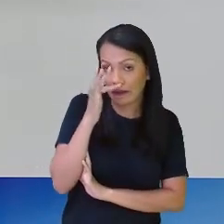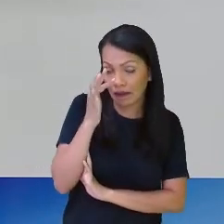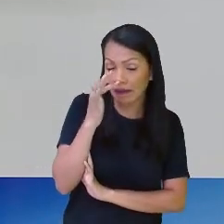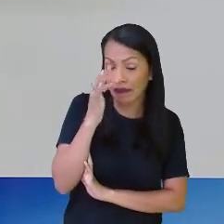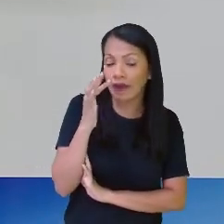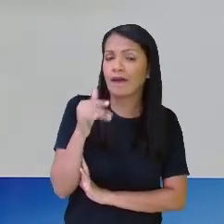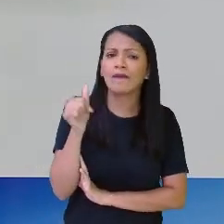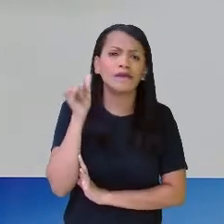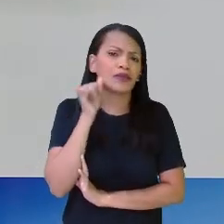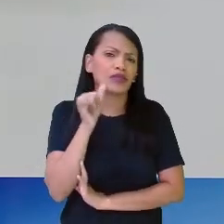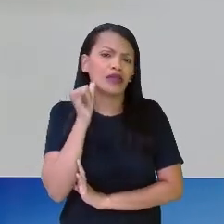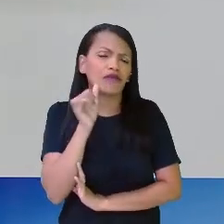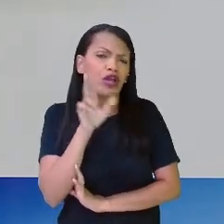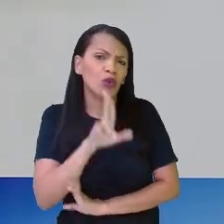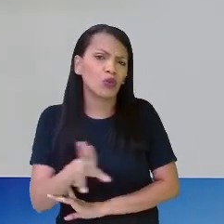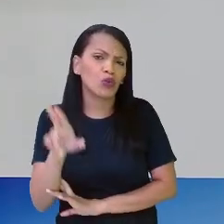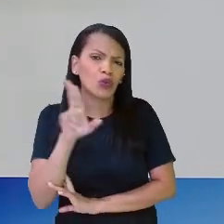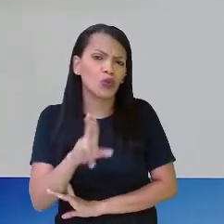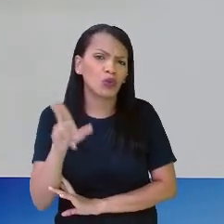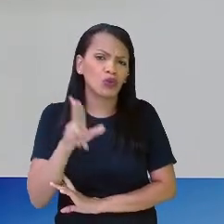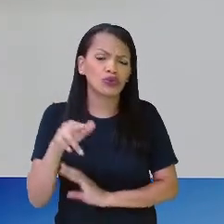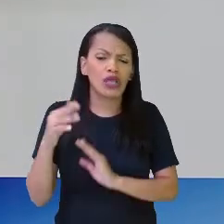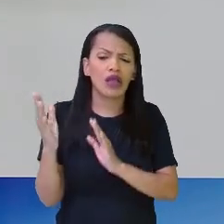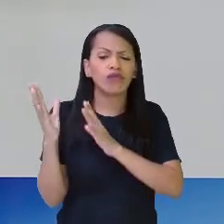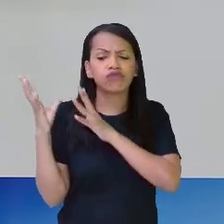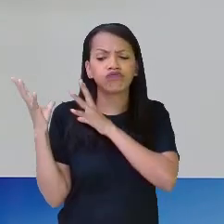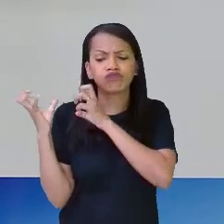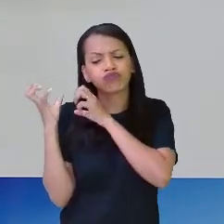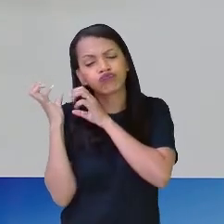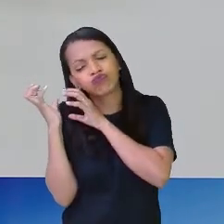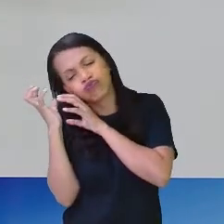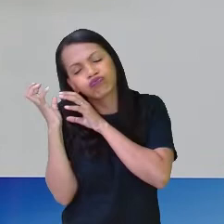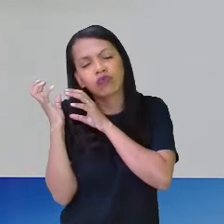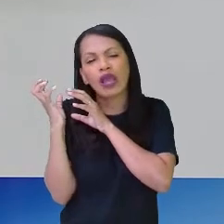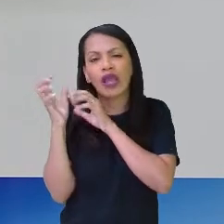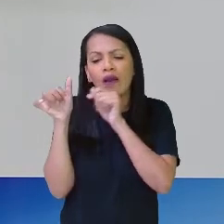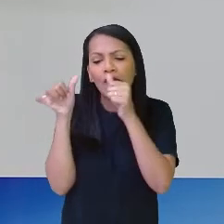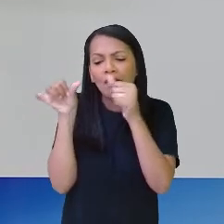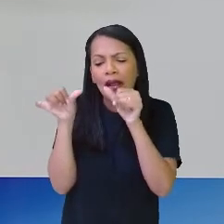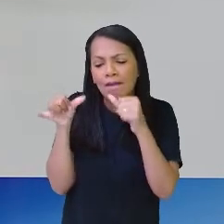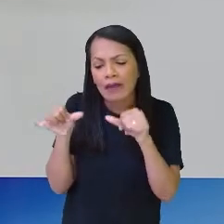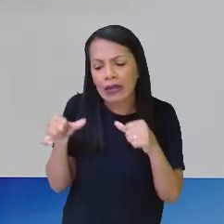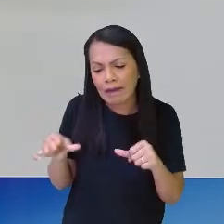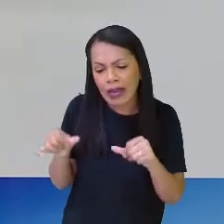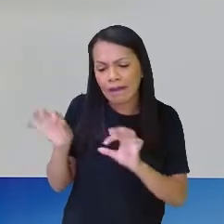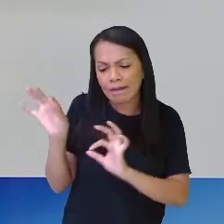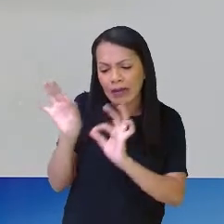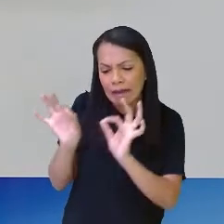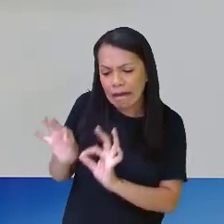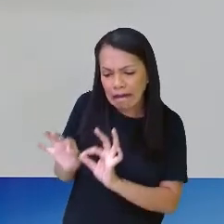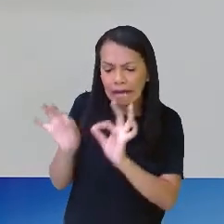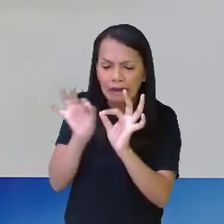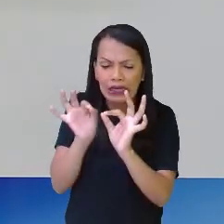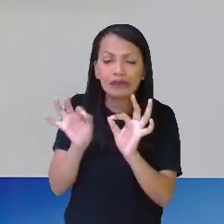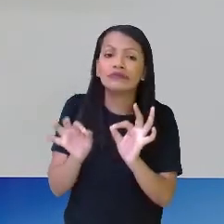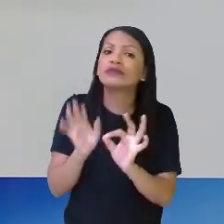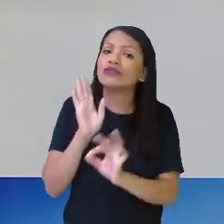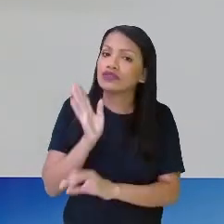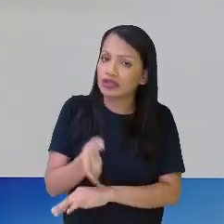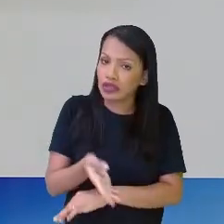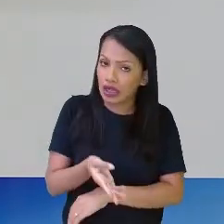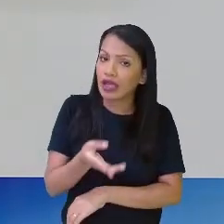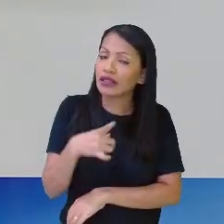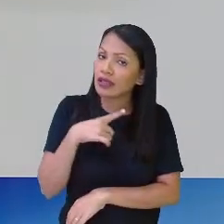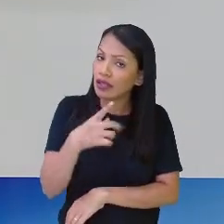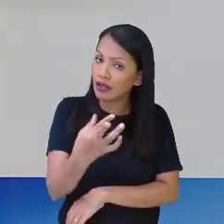usar para enfeitar as almofadas dela? Já tem essa resposta? Já olharam aqui, eu dividi aqui